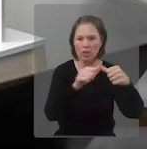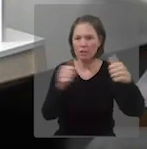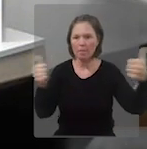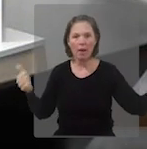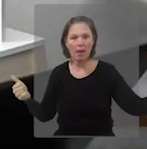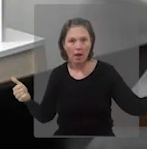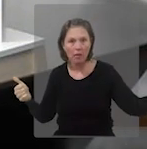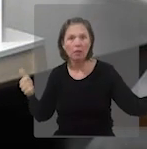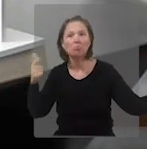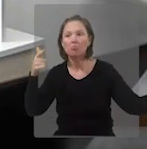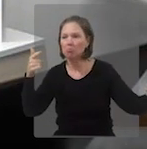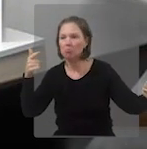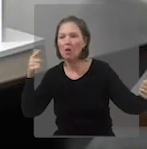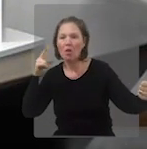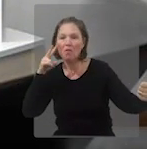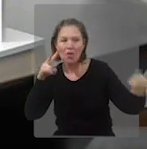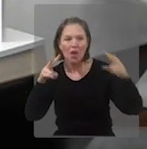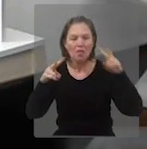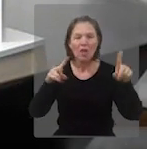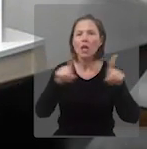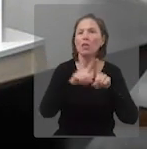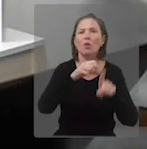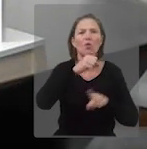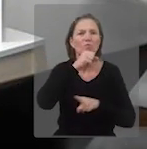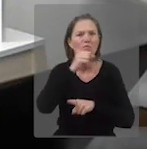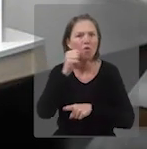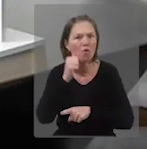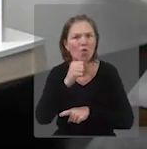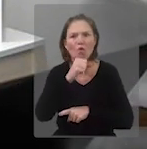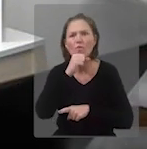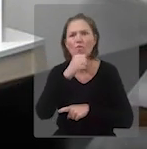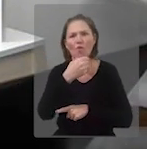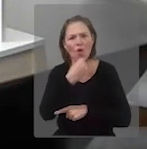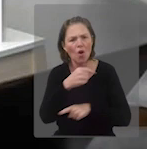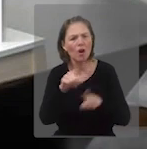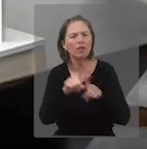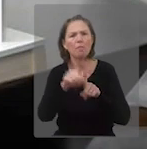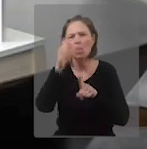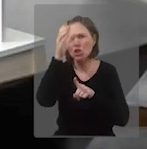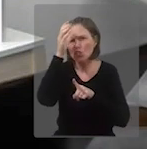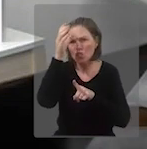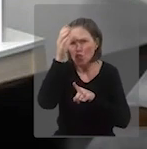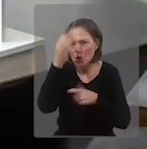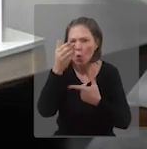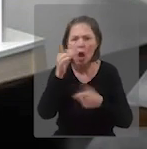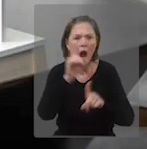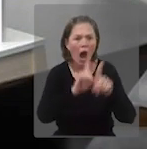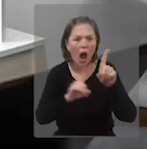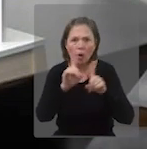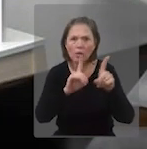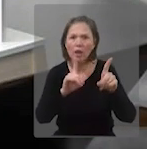cidades diferentes, que é uma realidade, né, até o vô, a avó, enfim, o tio que participa